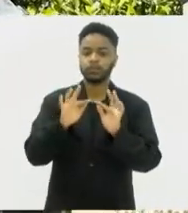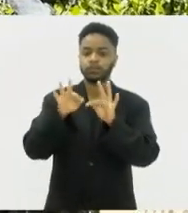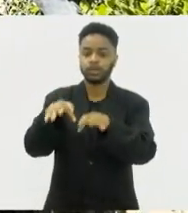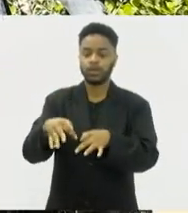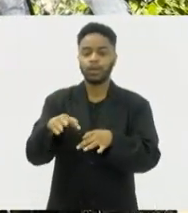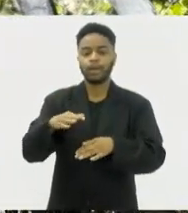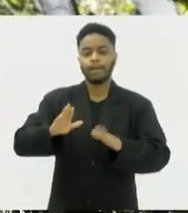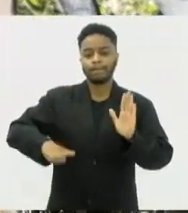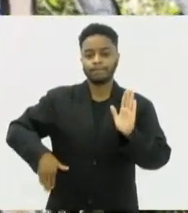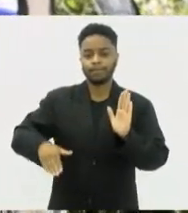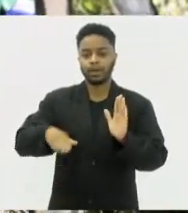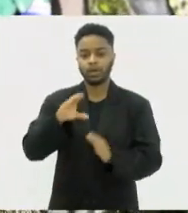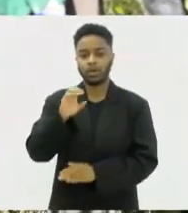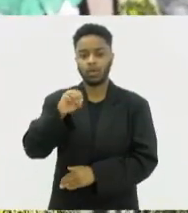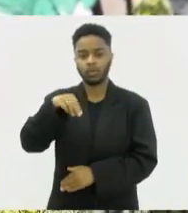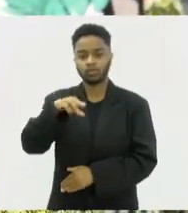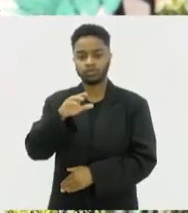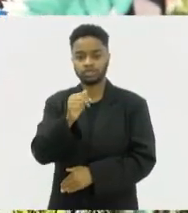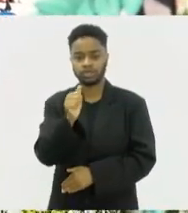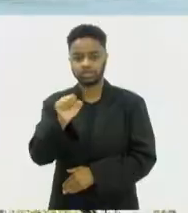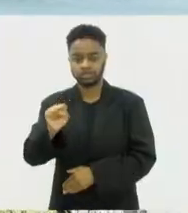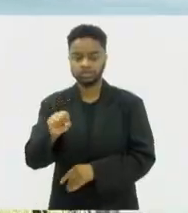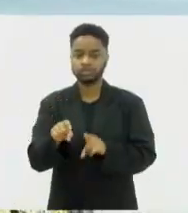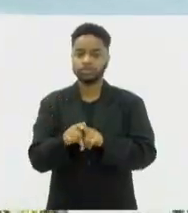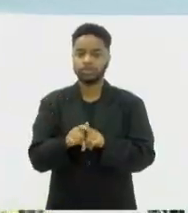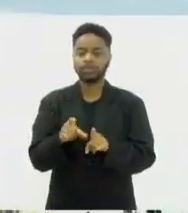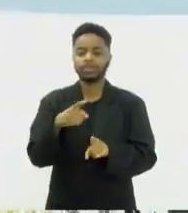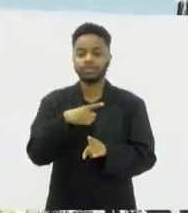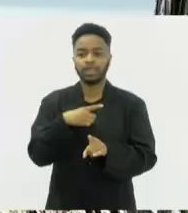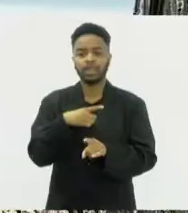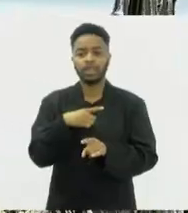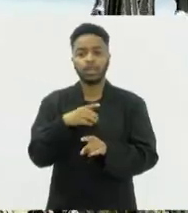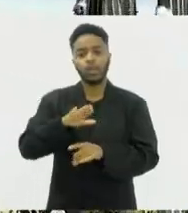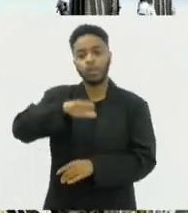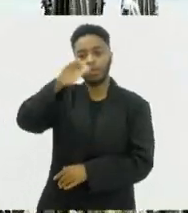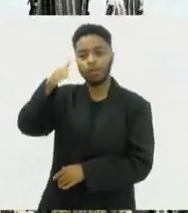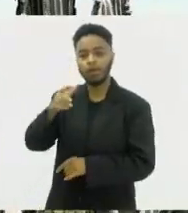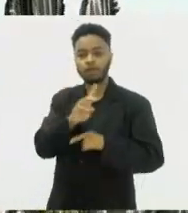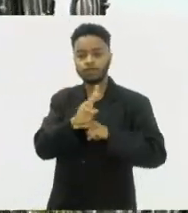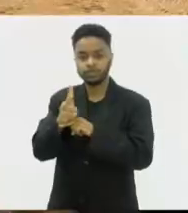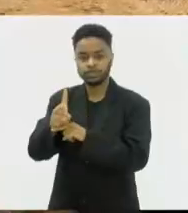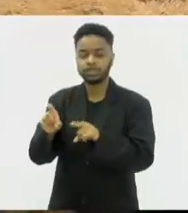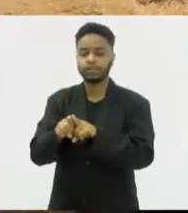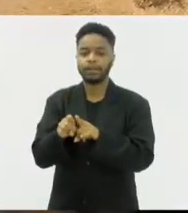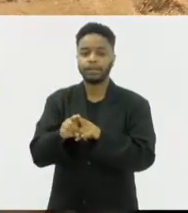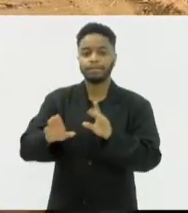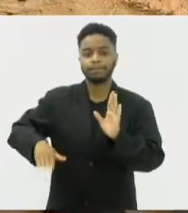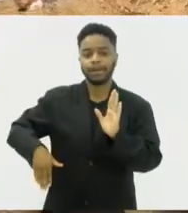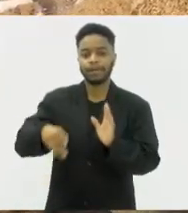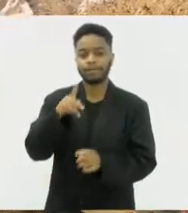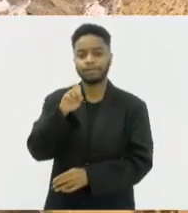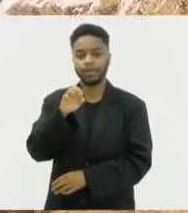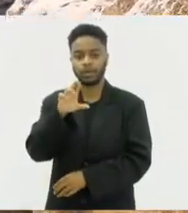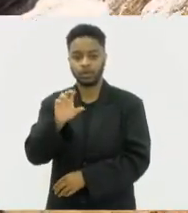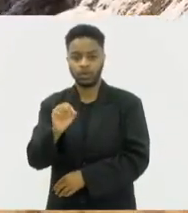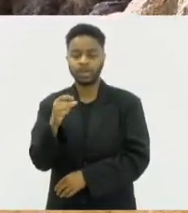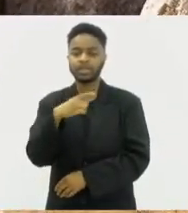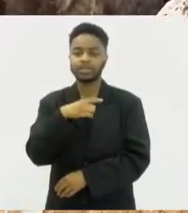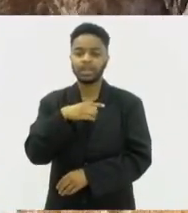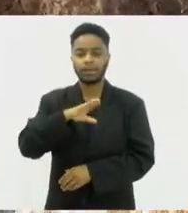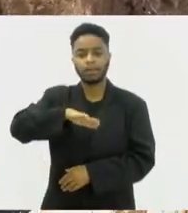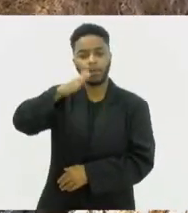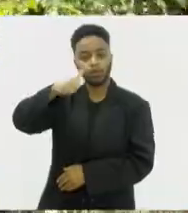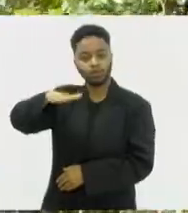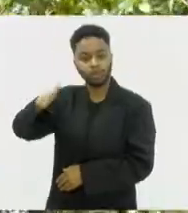trecho 4 convida a explorar o Morro do Vigia, entre as Praias das Conchas e do Peró, repleto de fendas, costões, mirantes